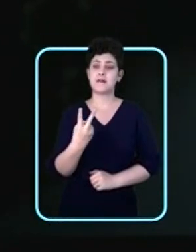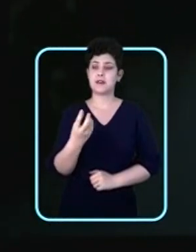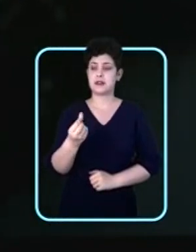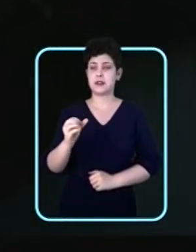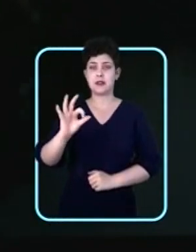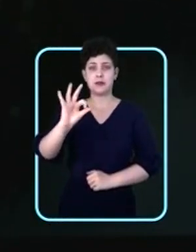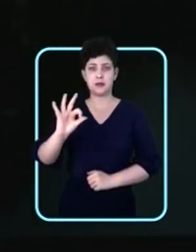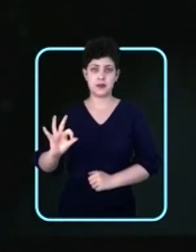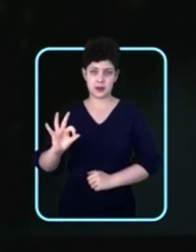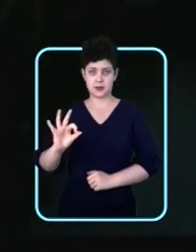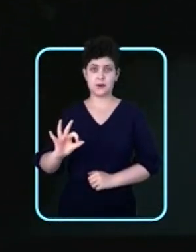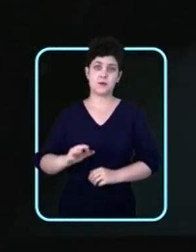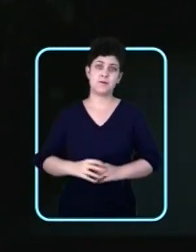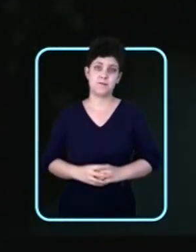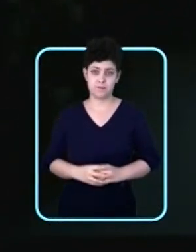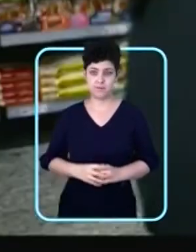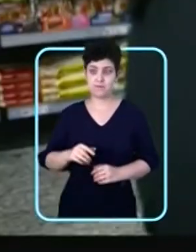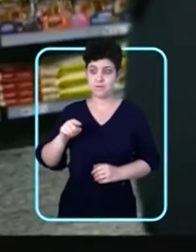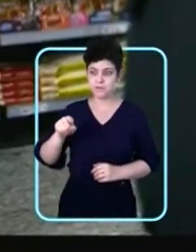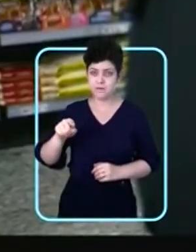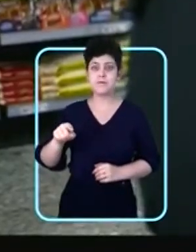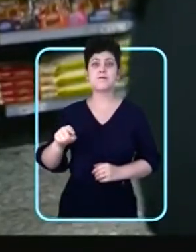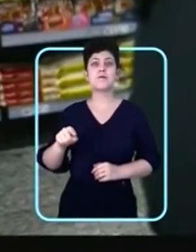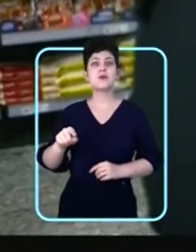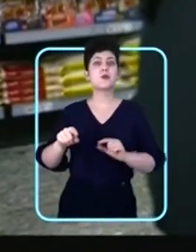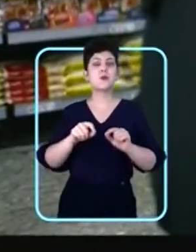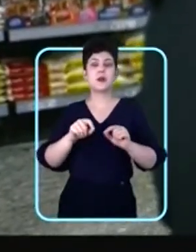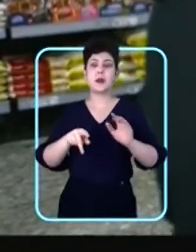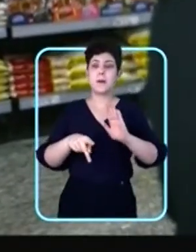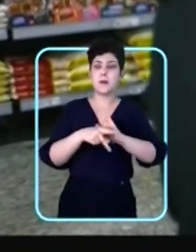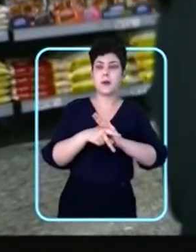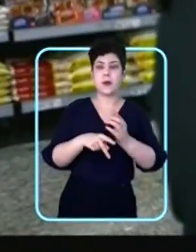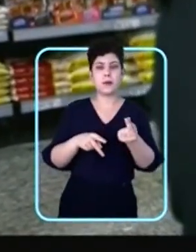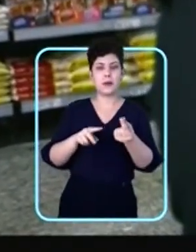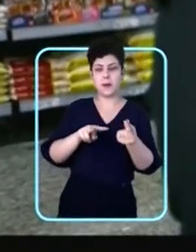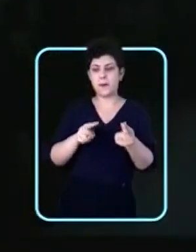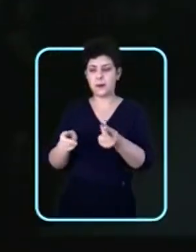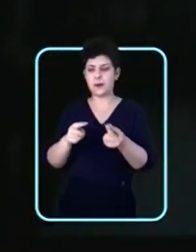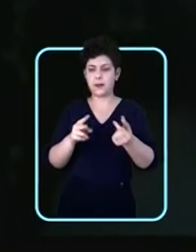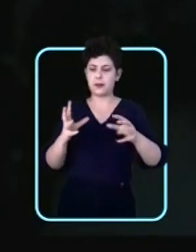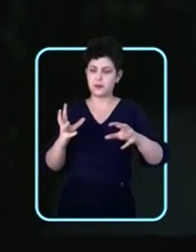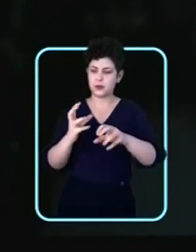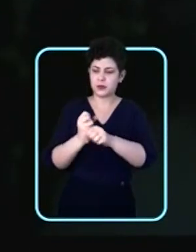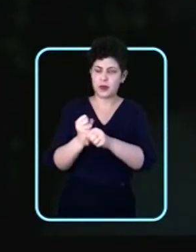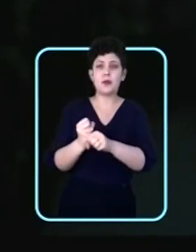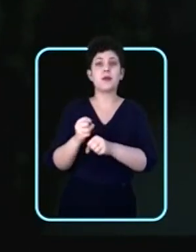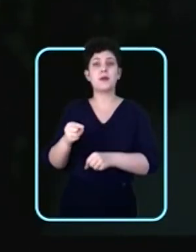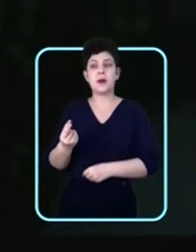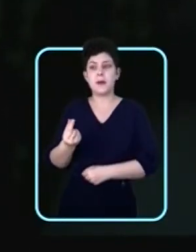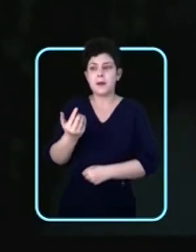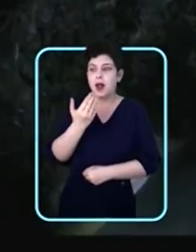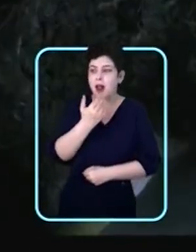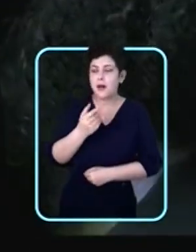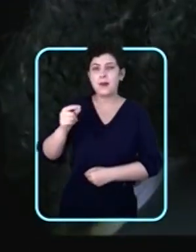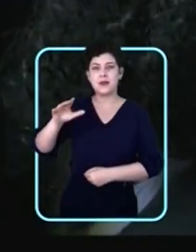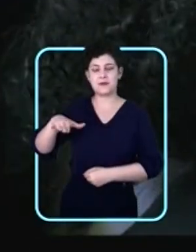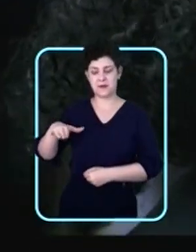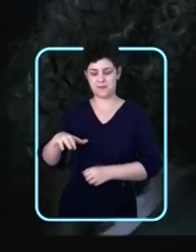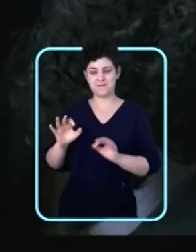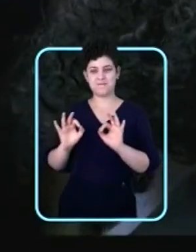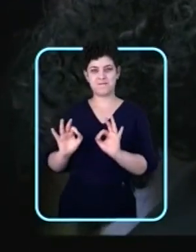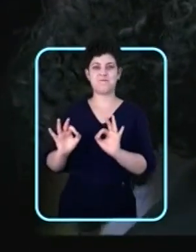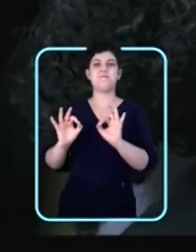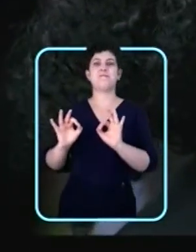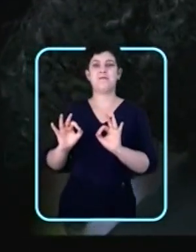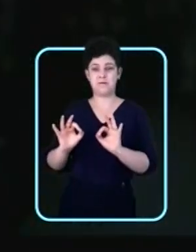,26%. Isso vai acontecer sobre a movimentação financeira. Com isso, o preço dos alimentos vai baixar. Você pode ter